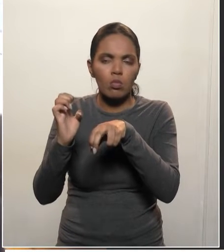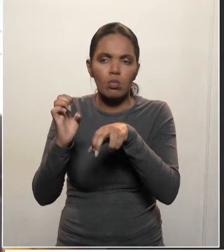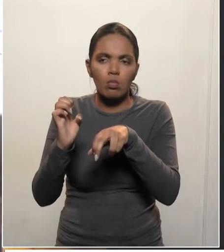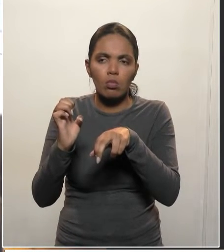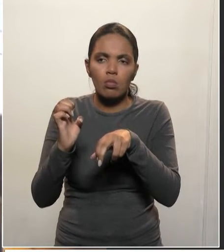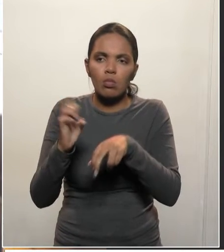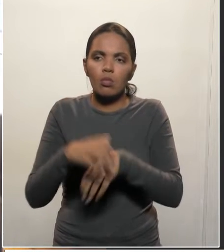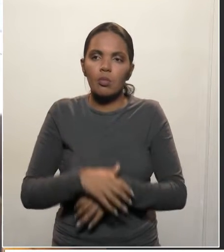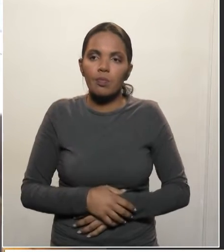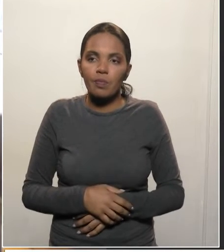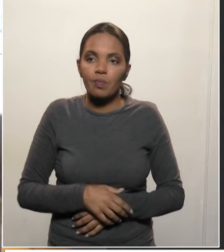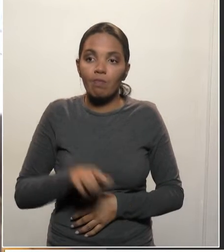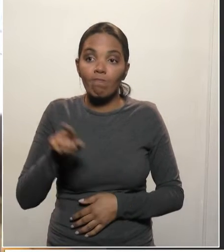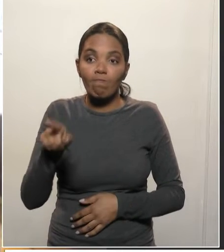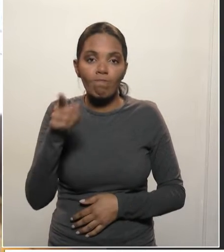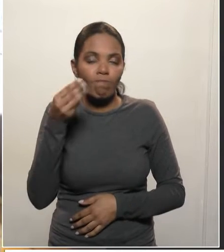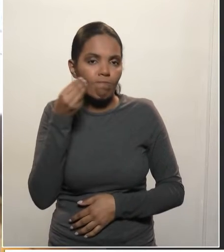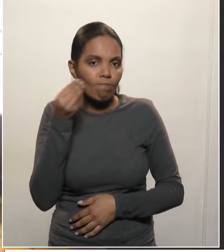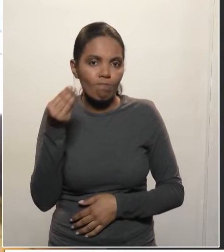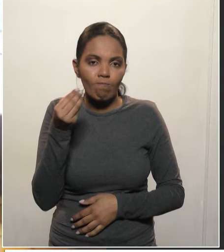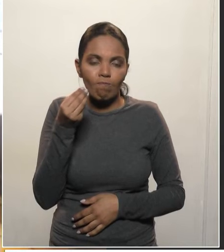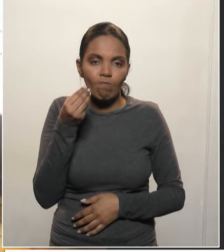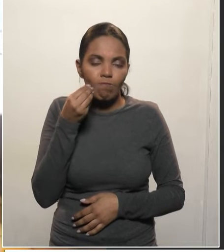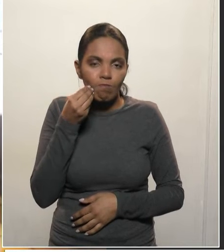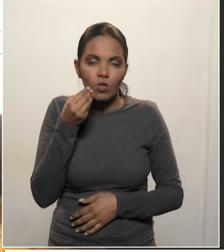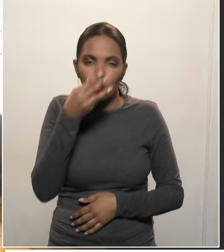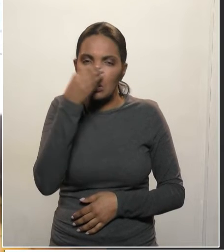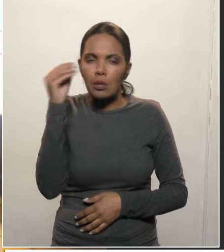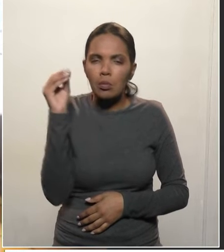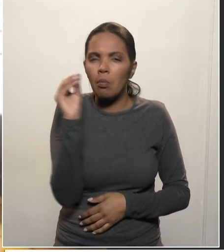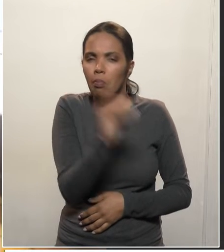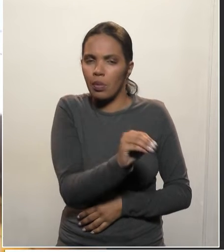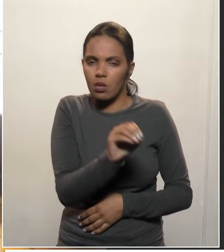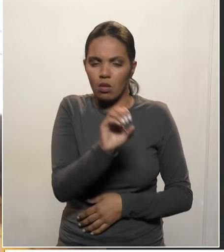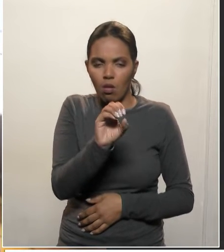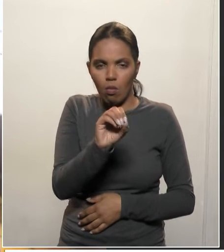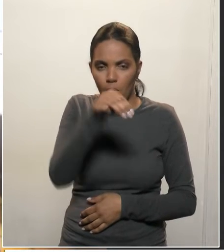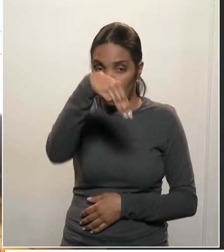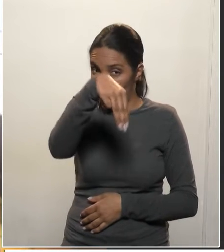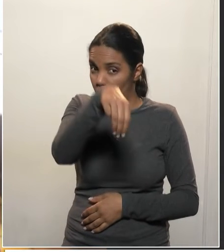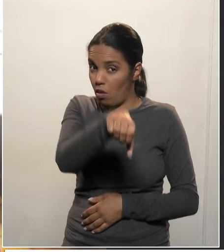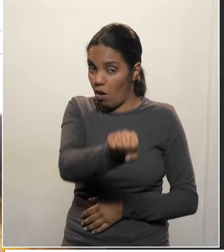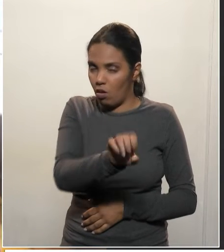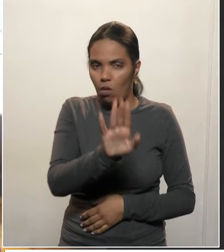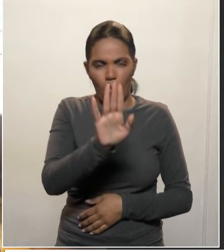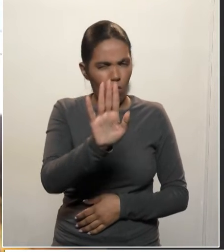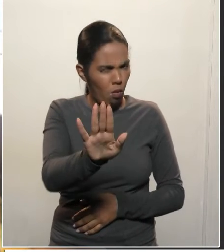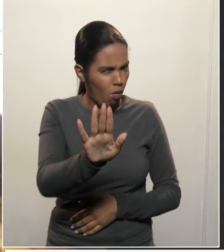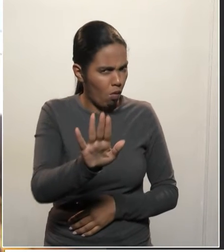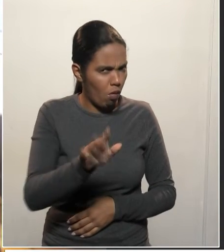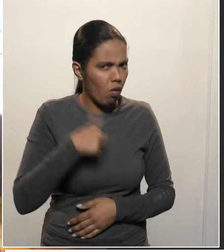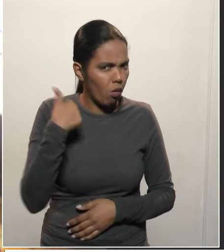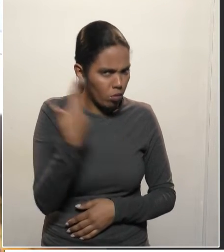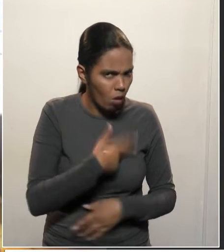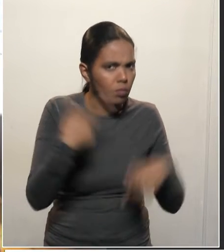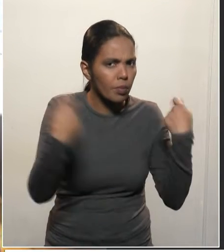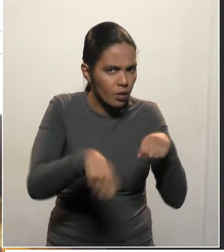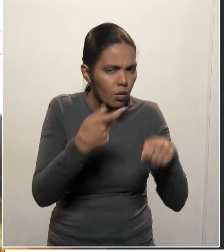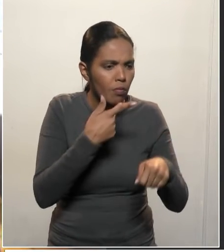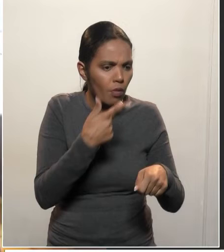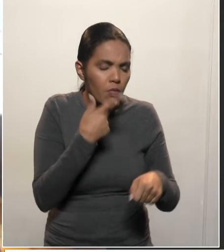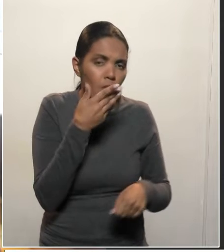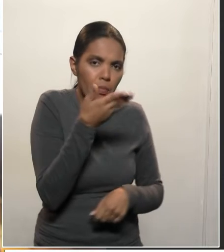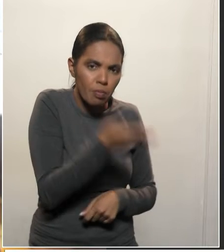e que ele tentou desqualificar a atuação da Organização Mundial da Saúde. Nós temos que reforçar a atuação